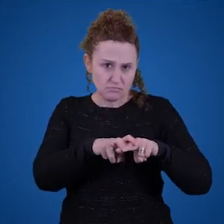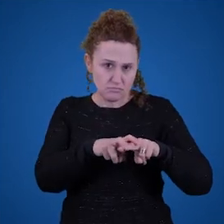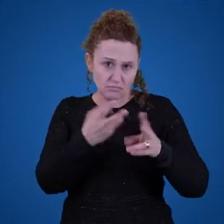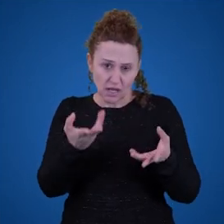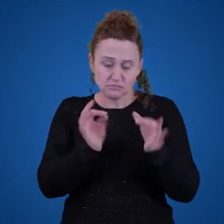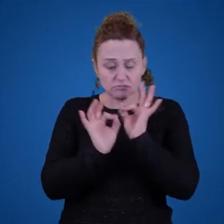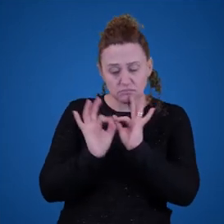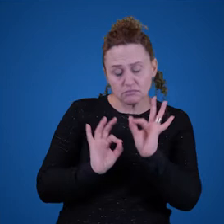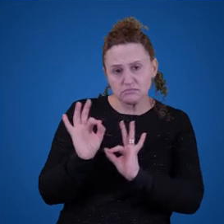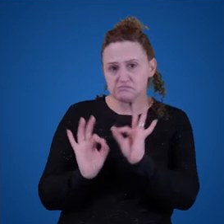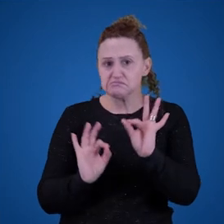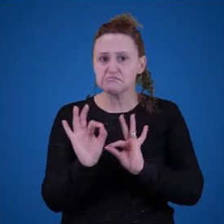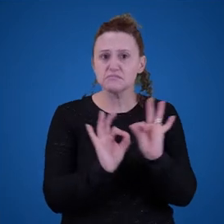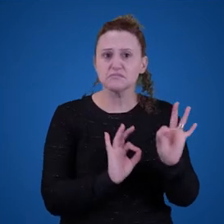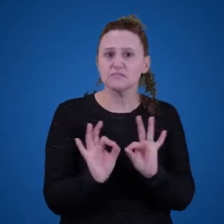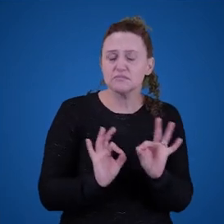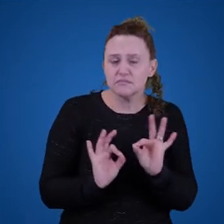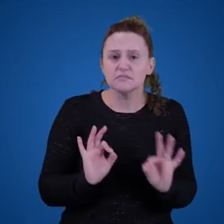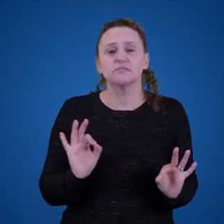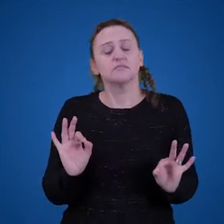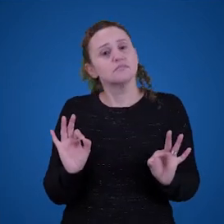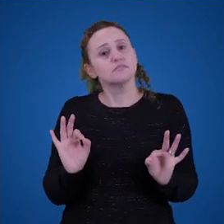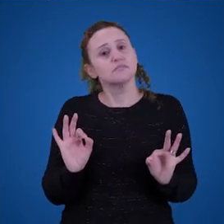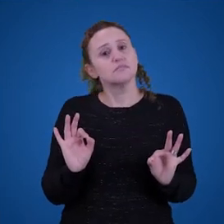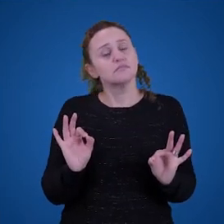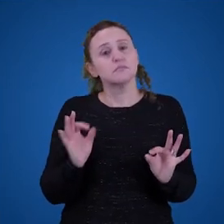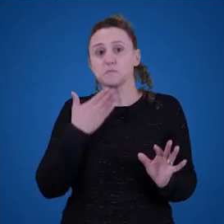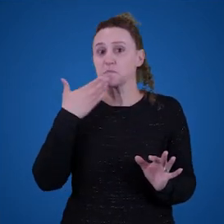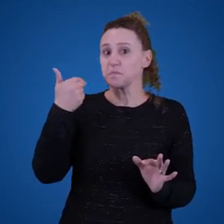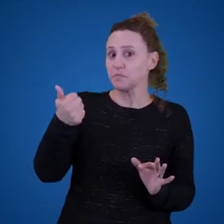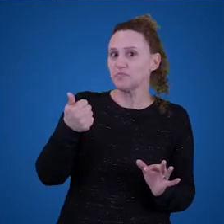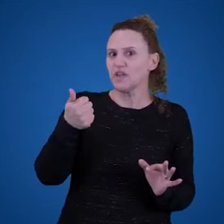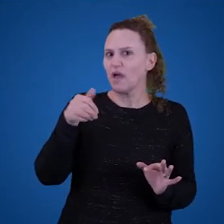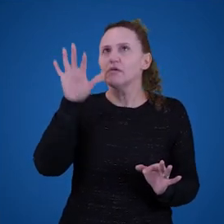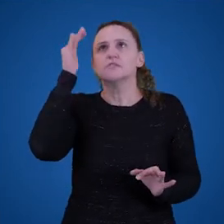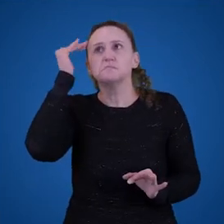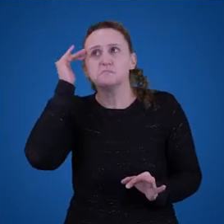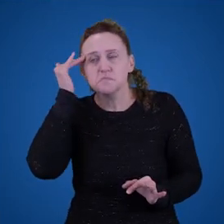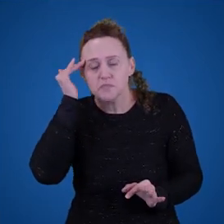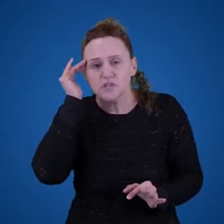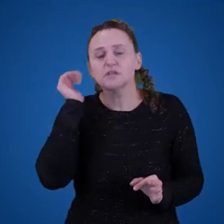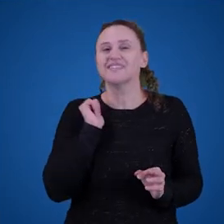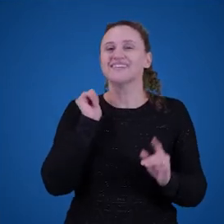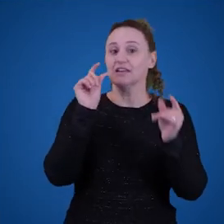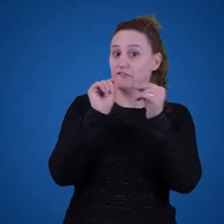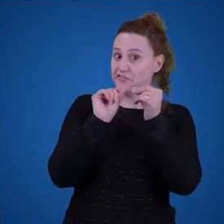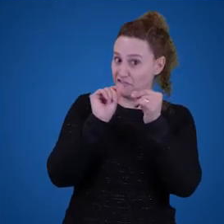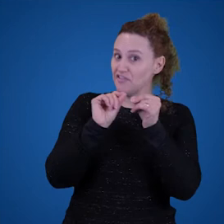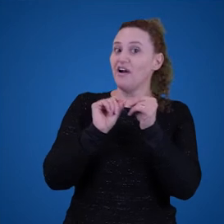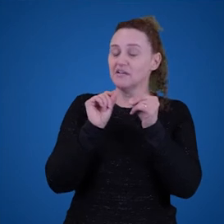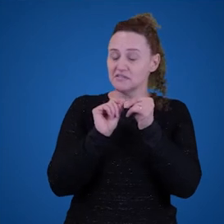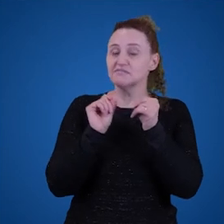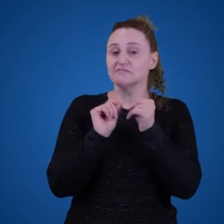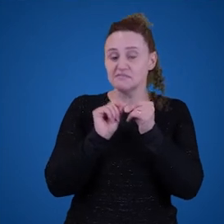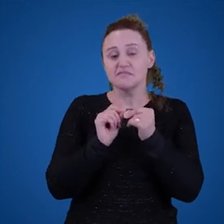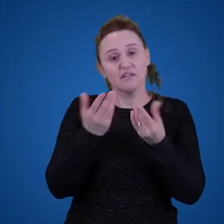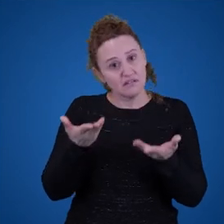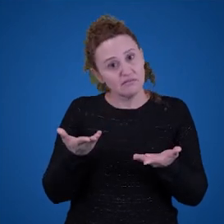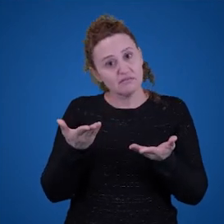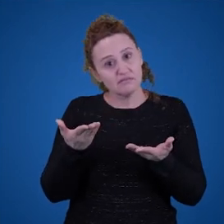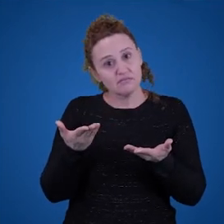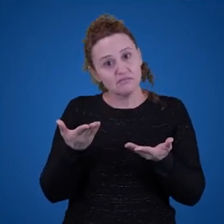ser organizada de certa maneira. E vocês podem compreender isso fazendo essa linha de raciocínio. Ou seja,